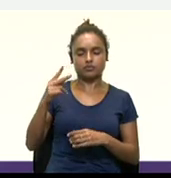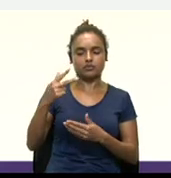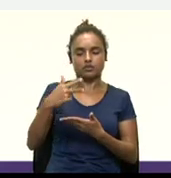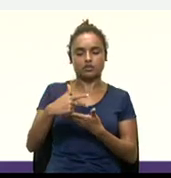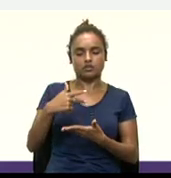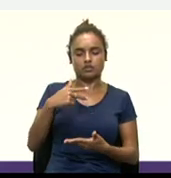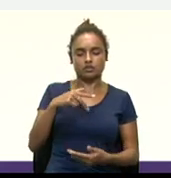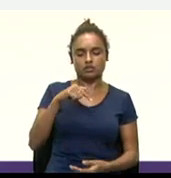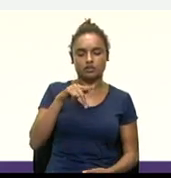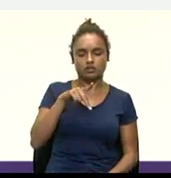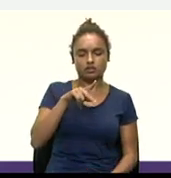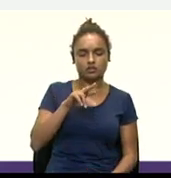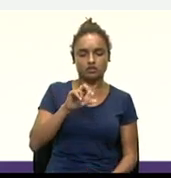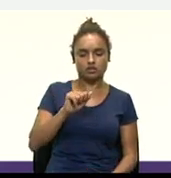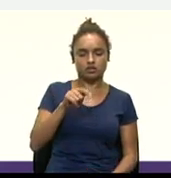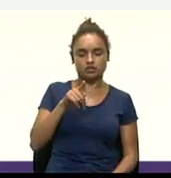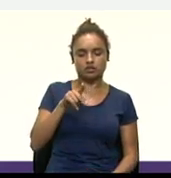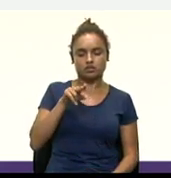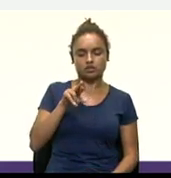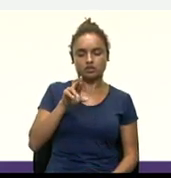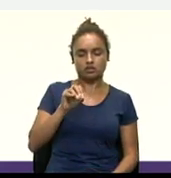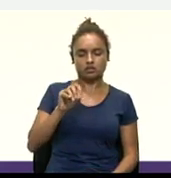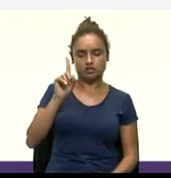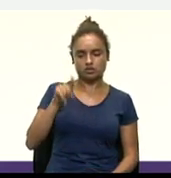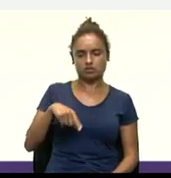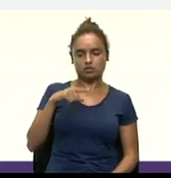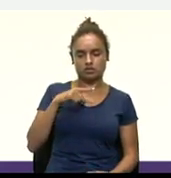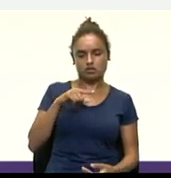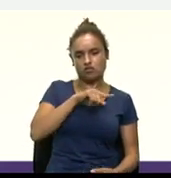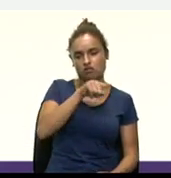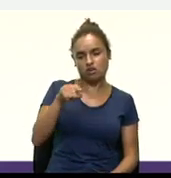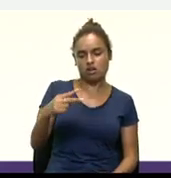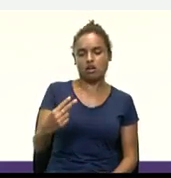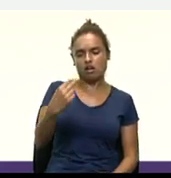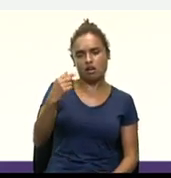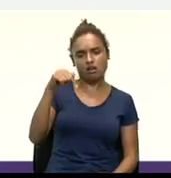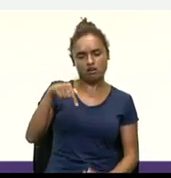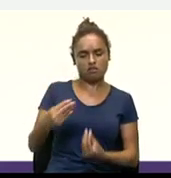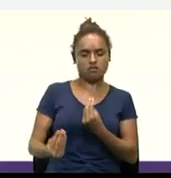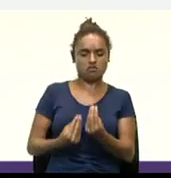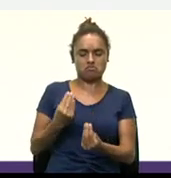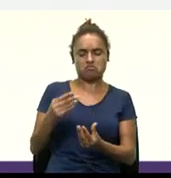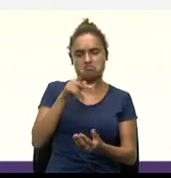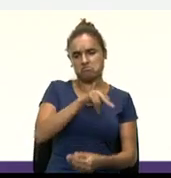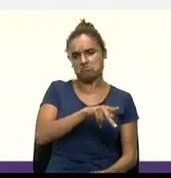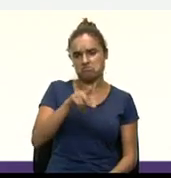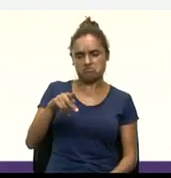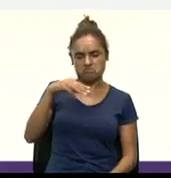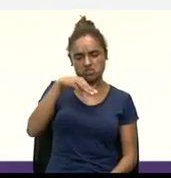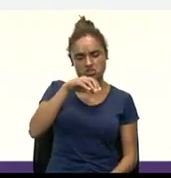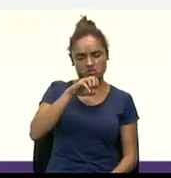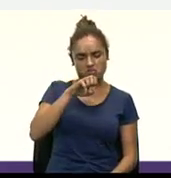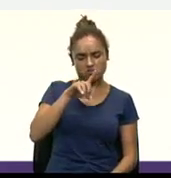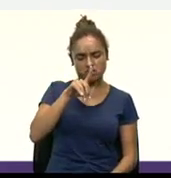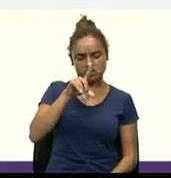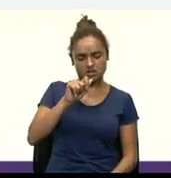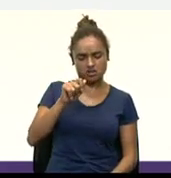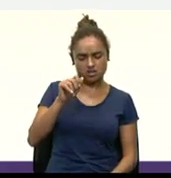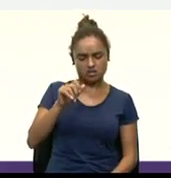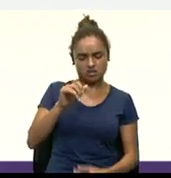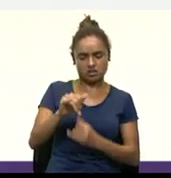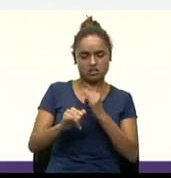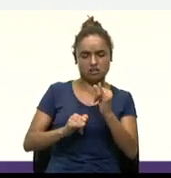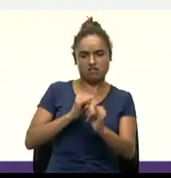surgiu a moeda? Então, muitos aí que estão me assistindo estão me perguntando, mas professora, moeda virtual, como que